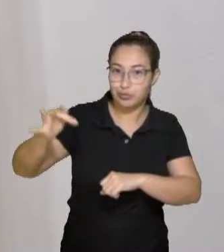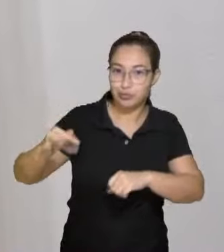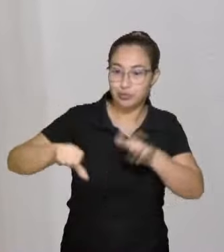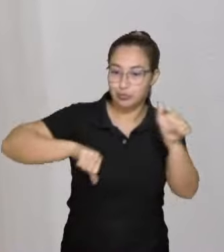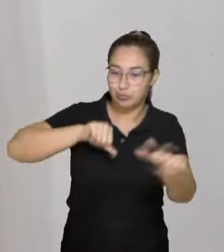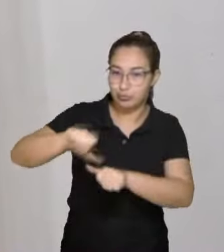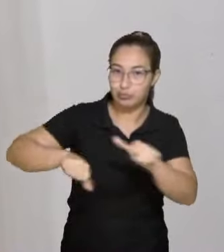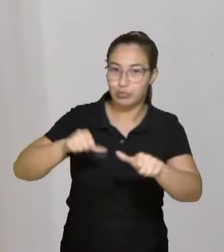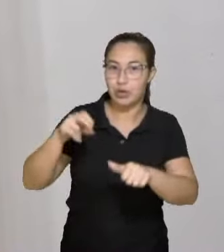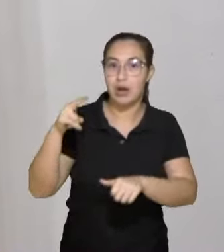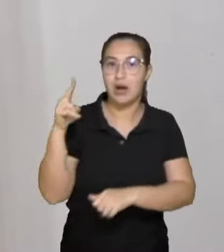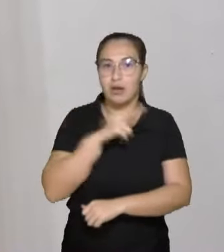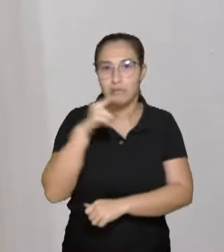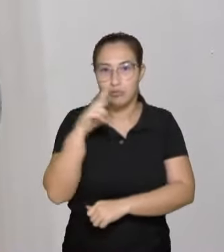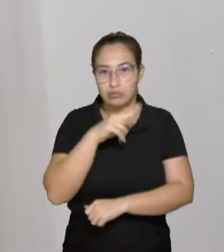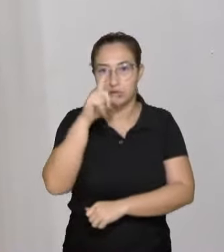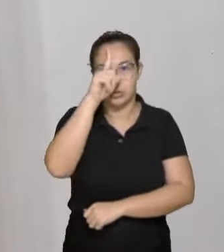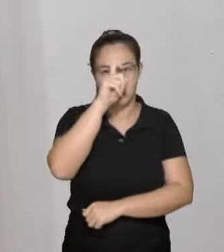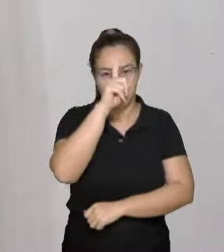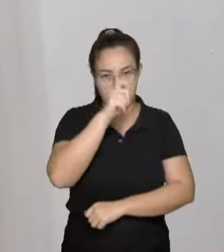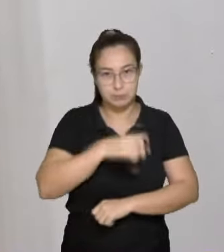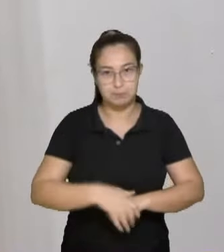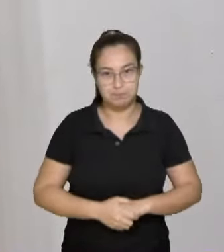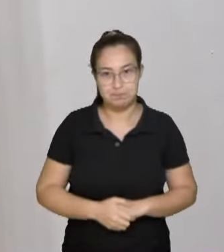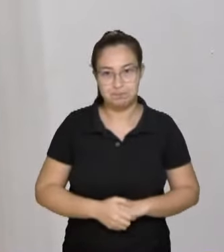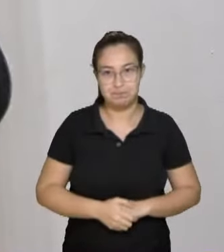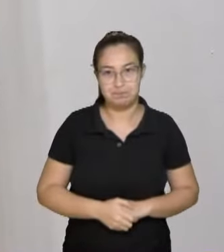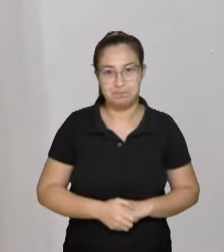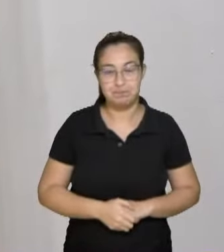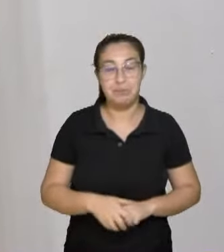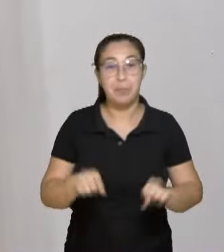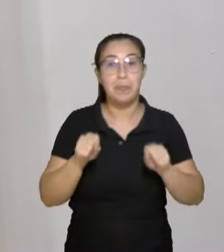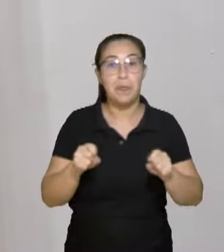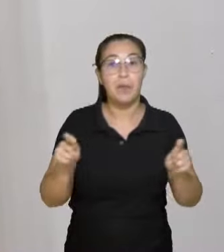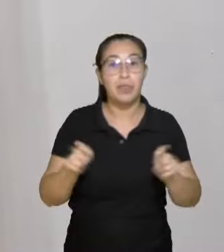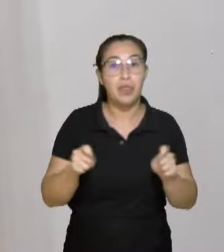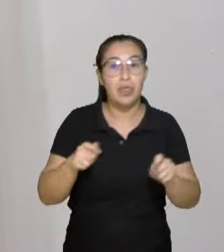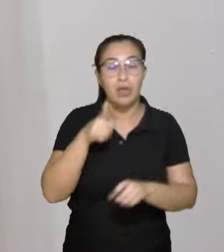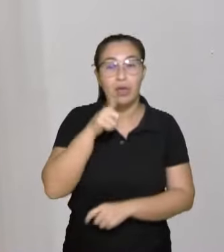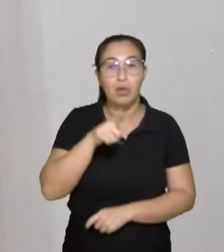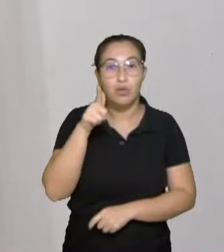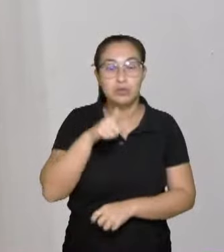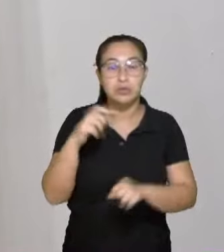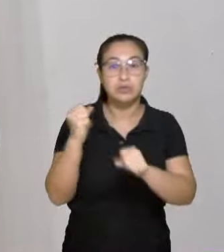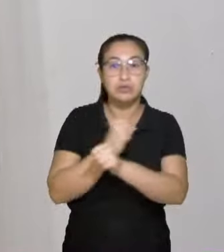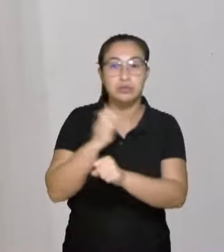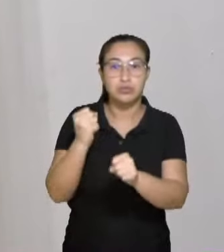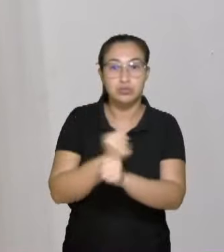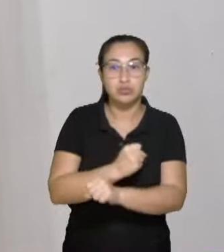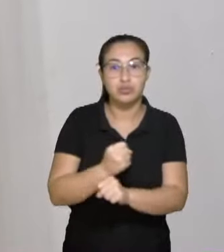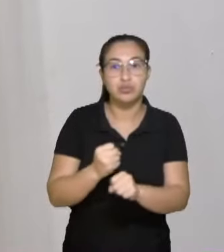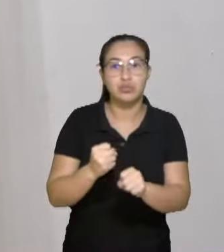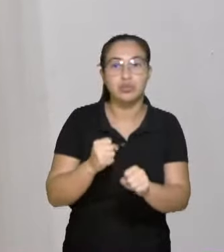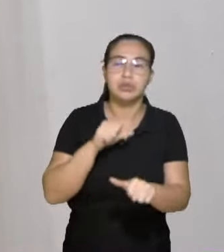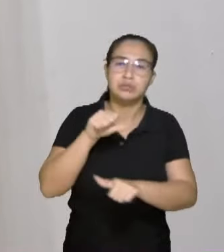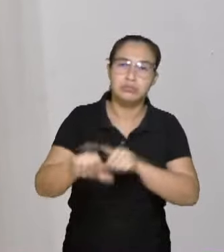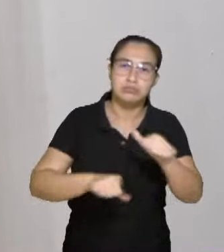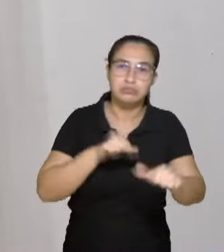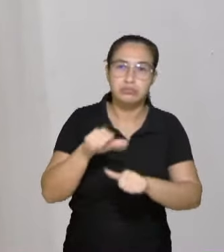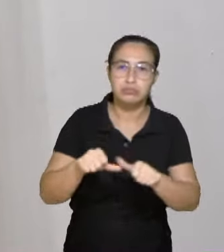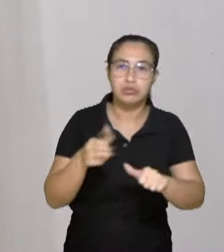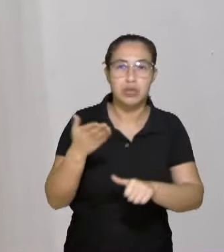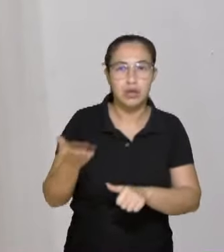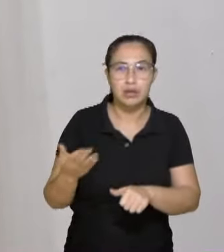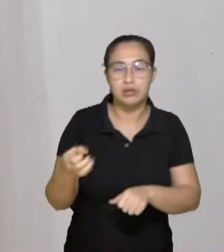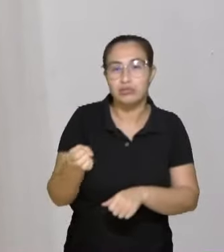nova emergência. Para que isso possa oportunizar a construção e a remodelação dessa nova